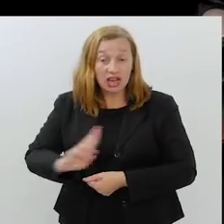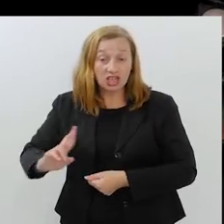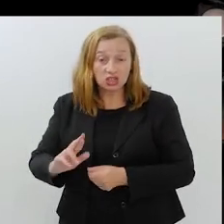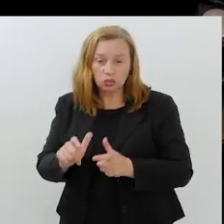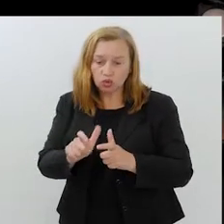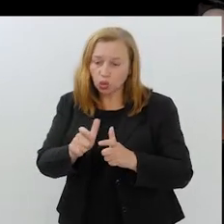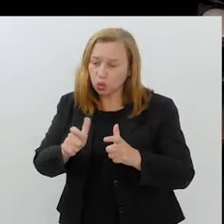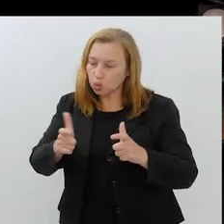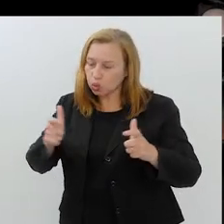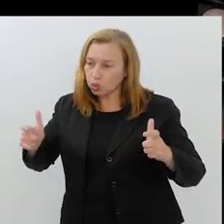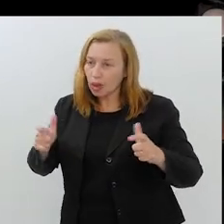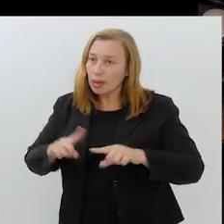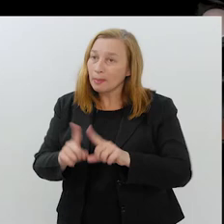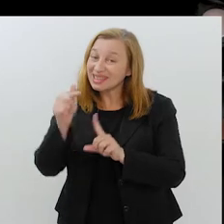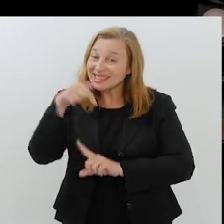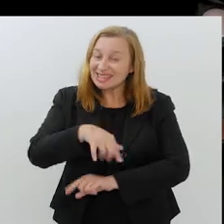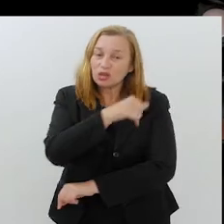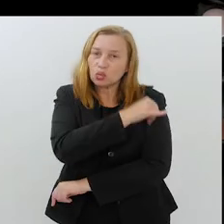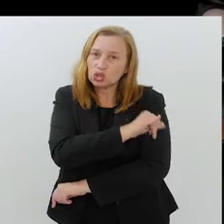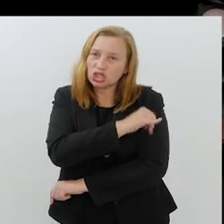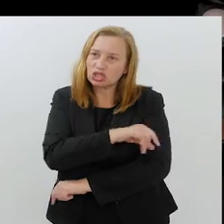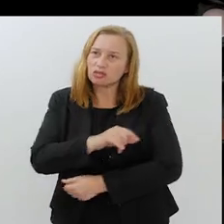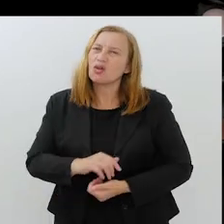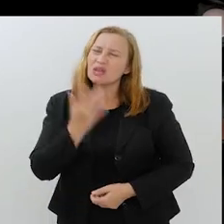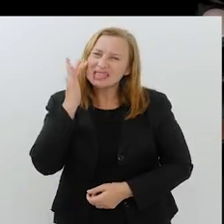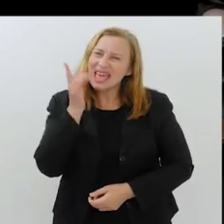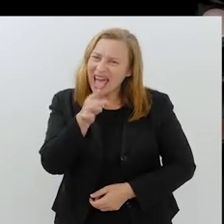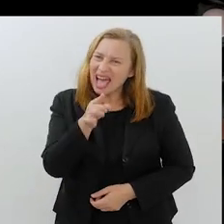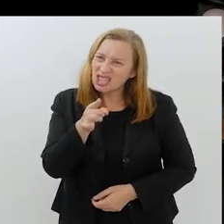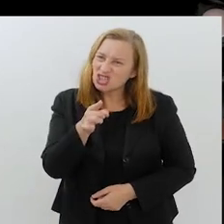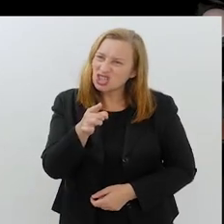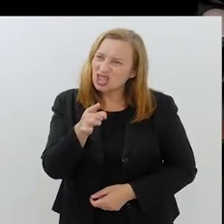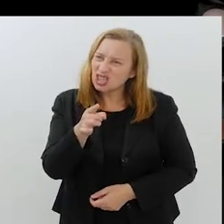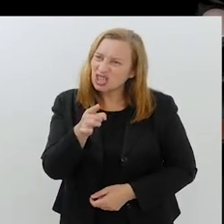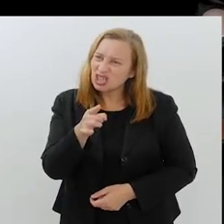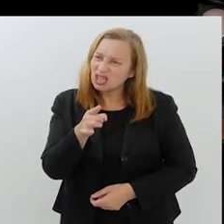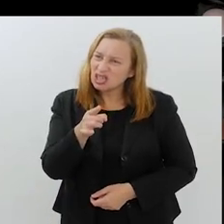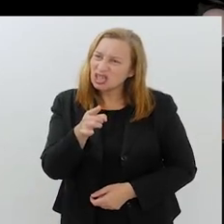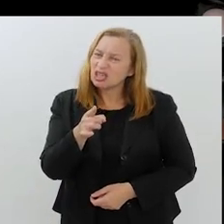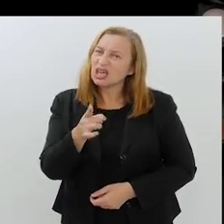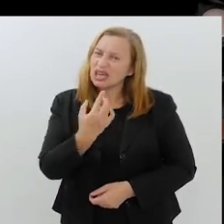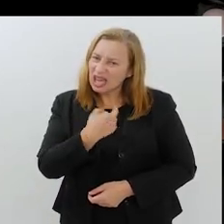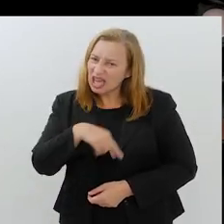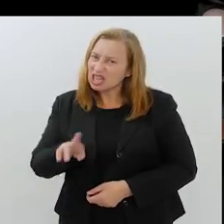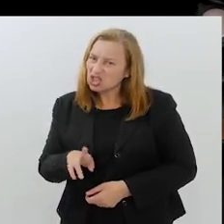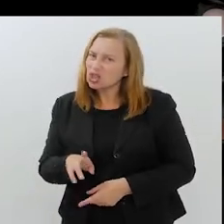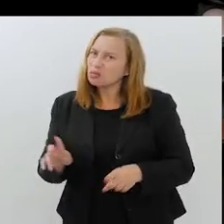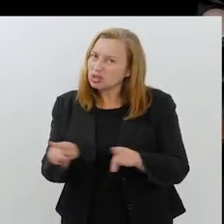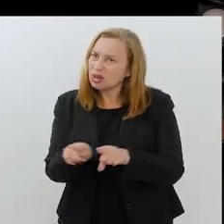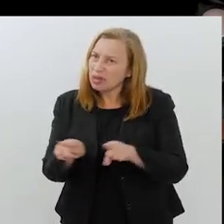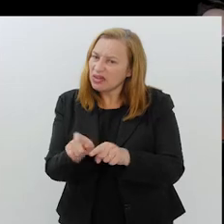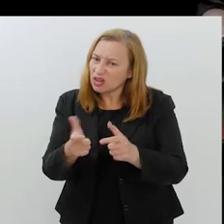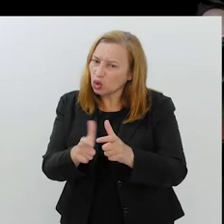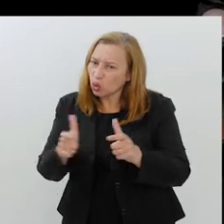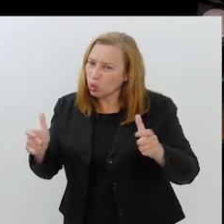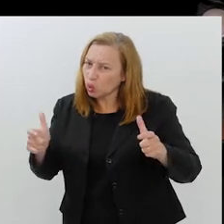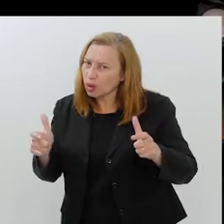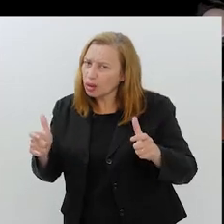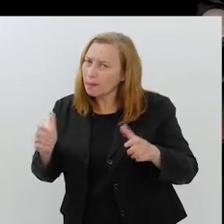são a religião que mais cresce, né? Mas, aqui no caso do Rio de Janeiro, você acha que isso pode também